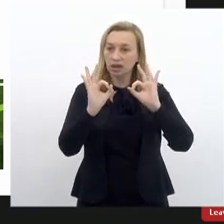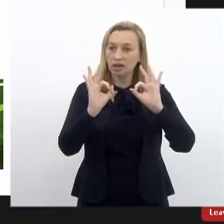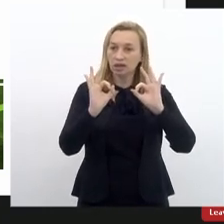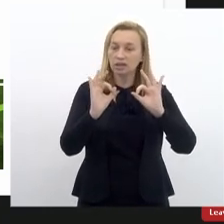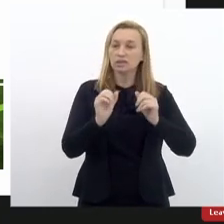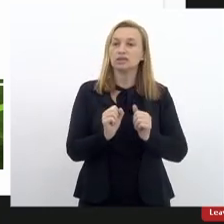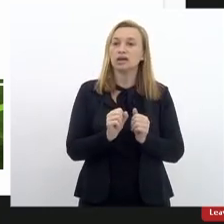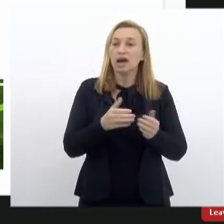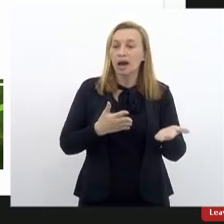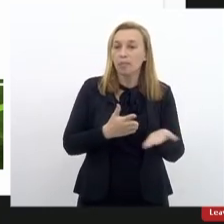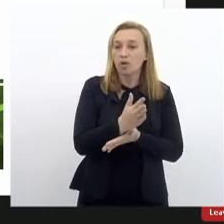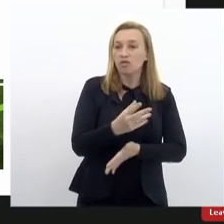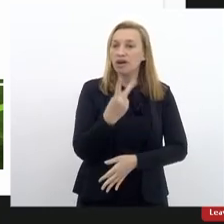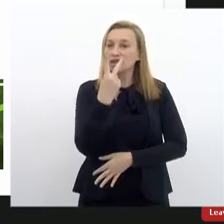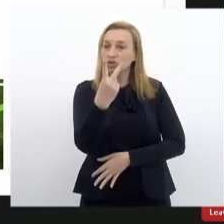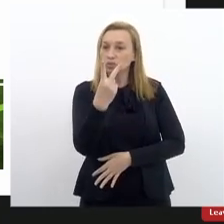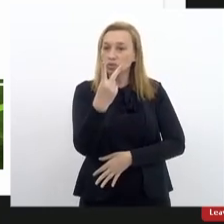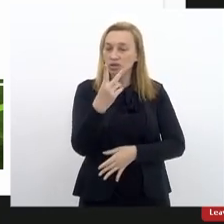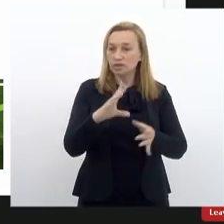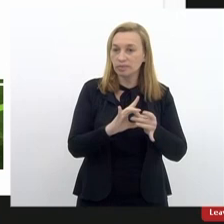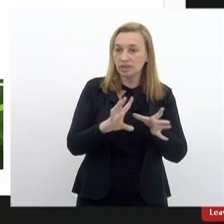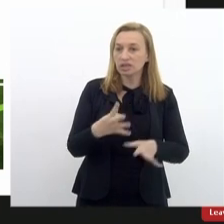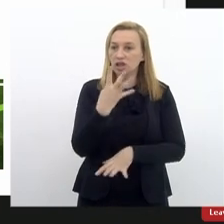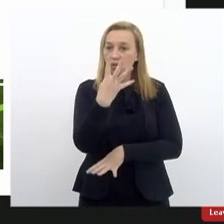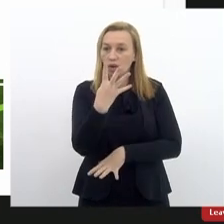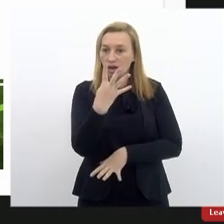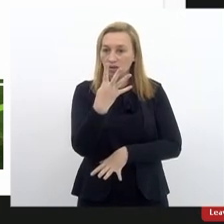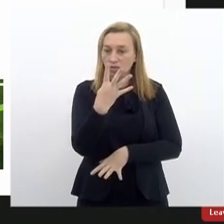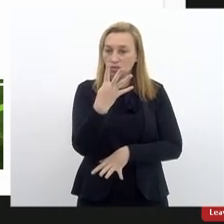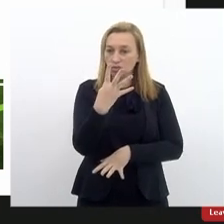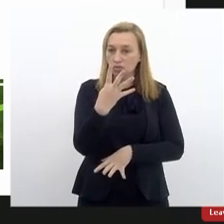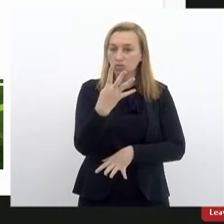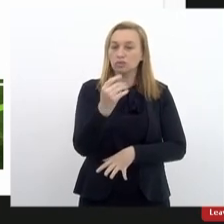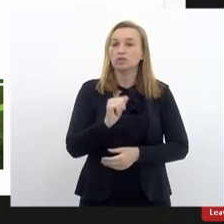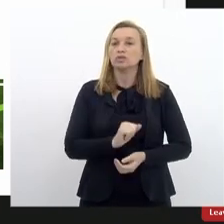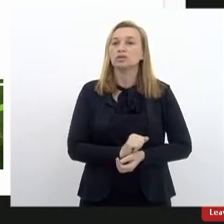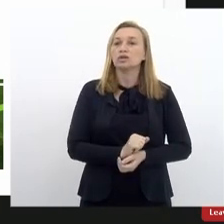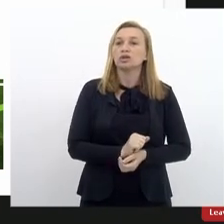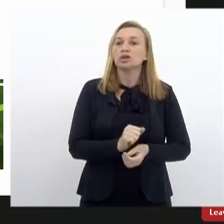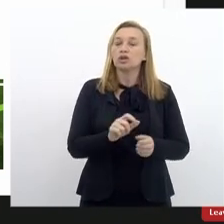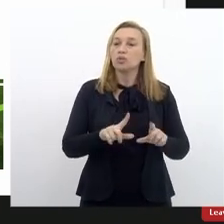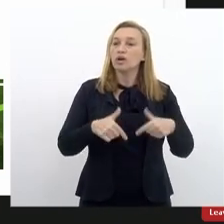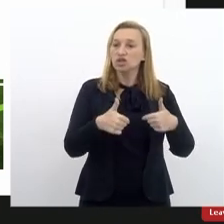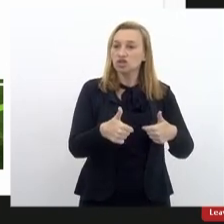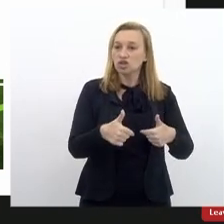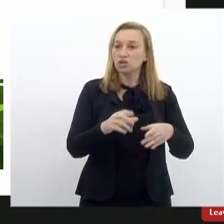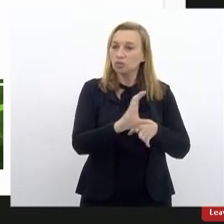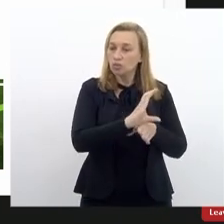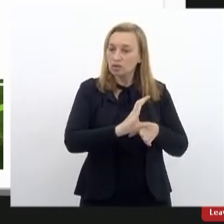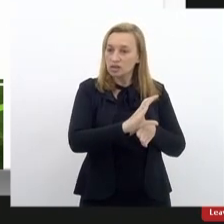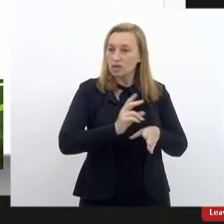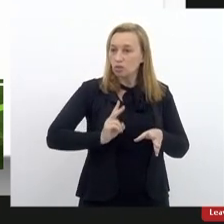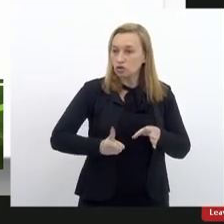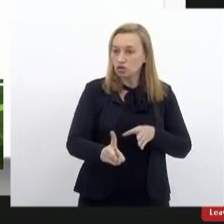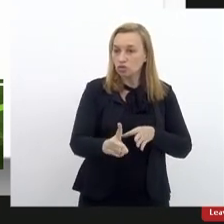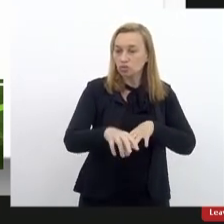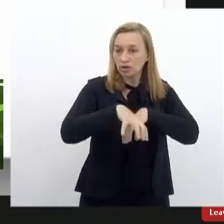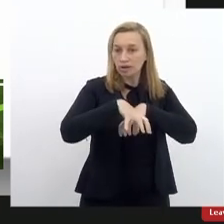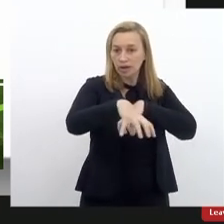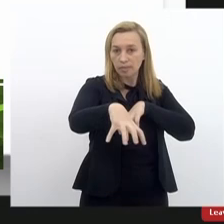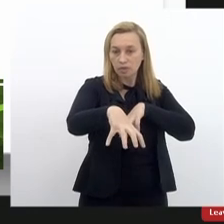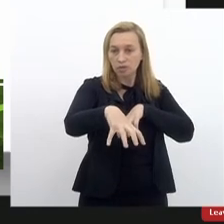foram aprovadas duas deliberações e quatro pareceres, e o funcionamento do Conselho continua exclusivamente remoto.